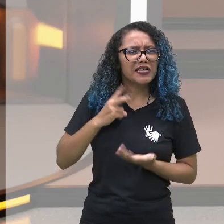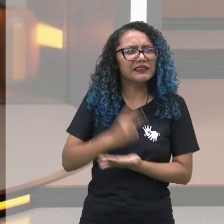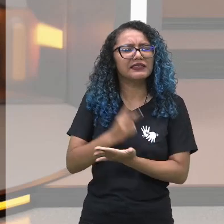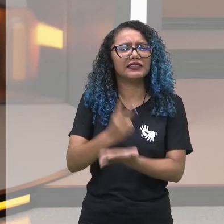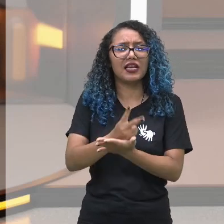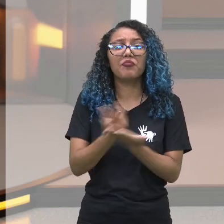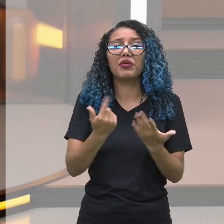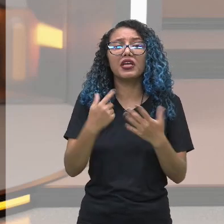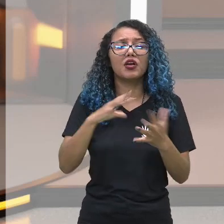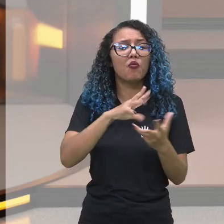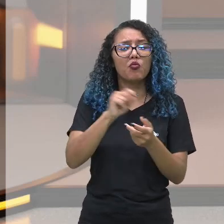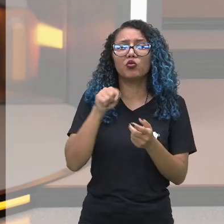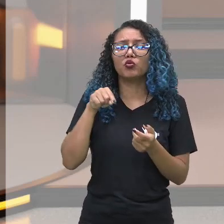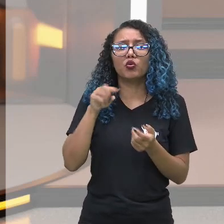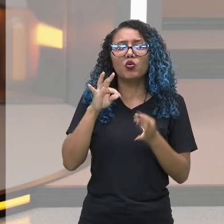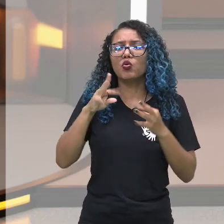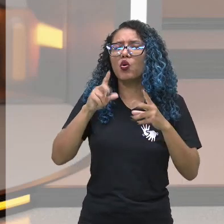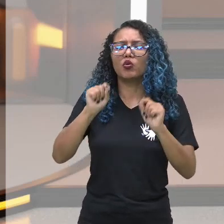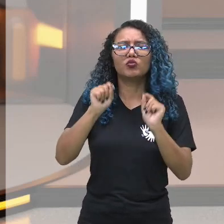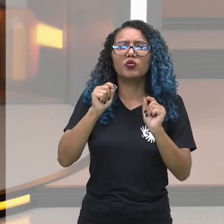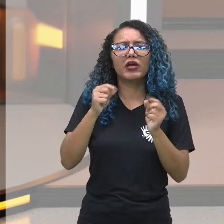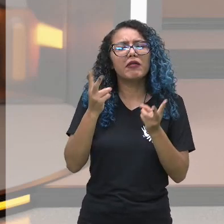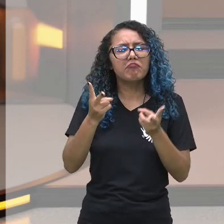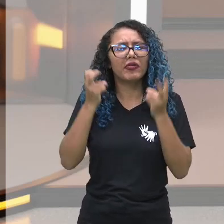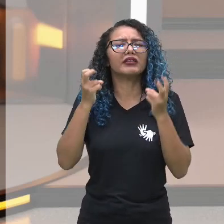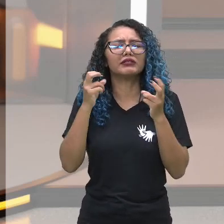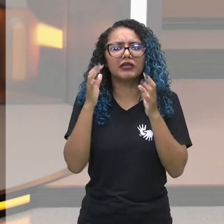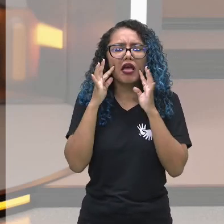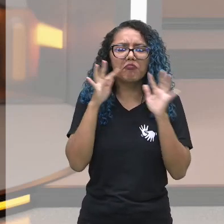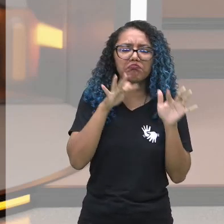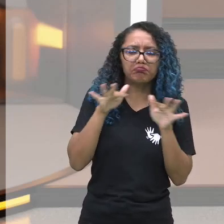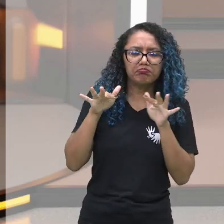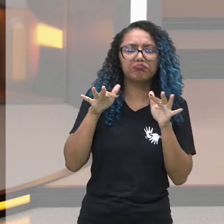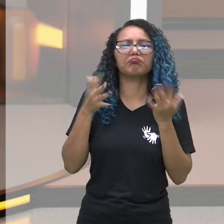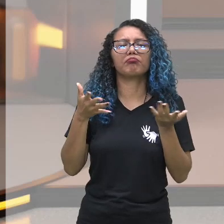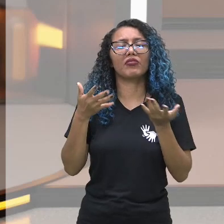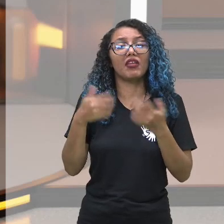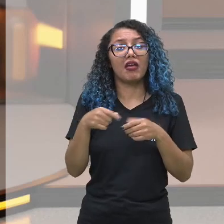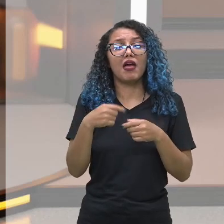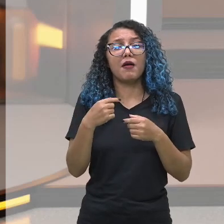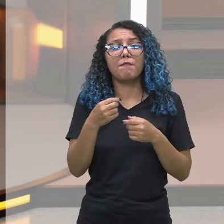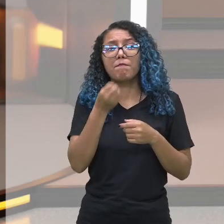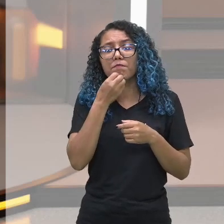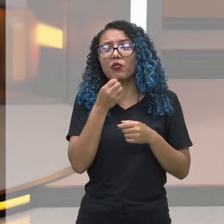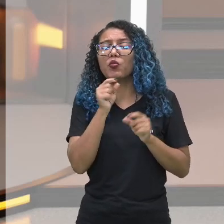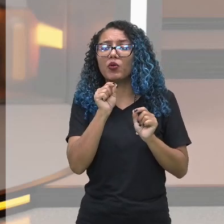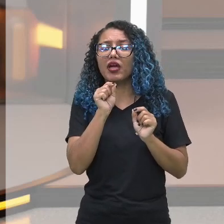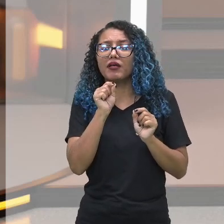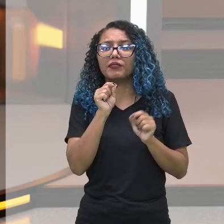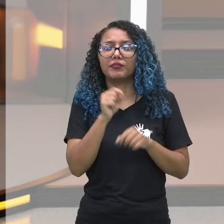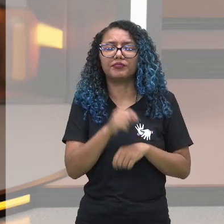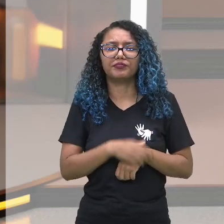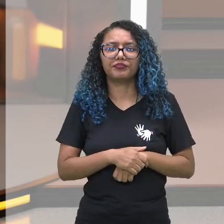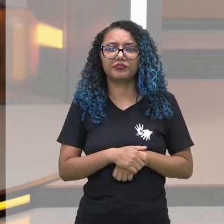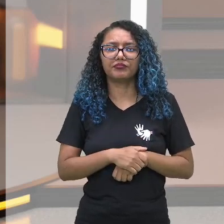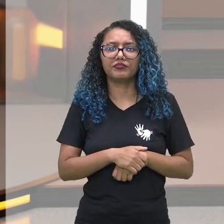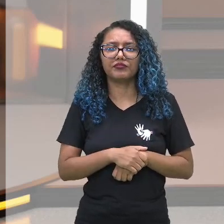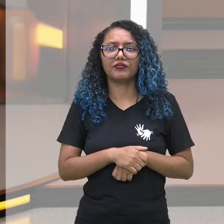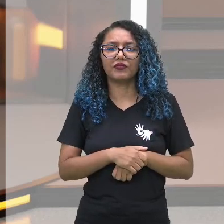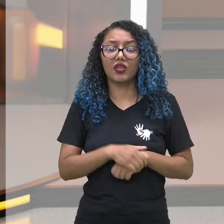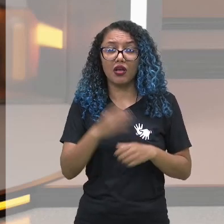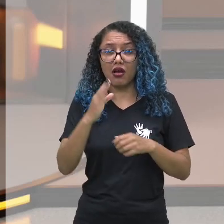por todo mundo. É muito fácil associar em qualquer lugar do mundo o